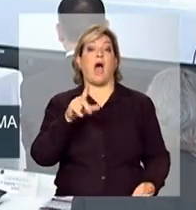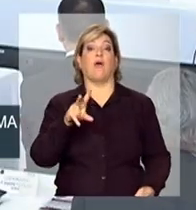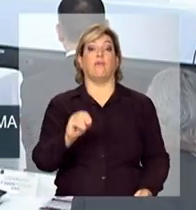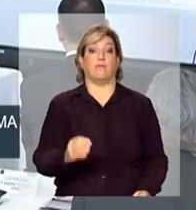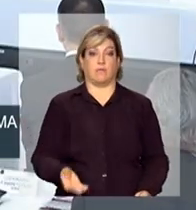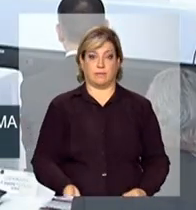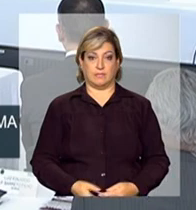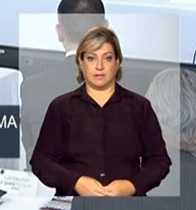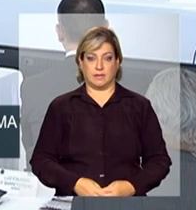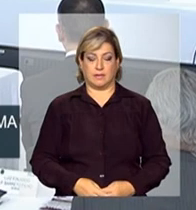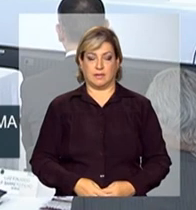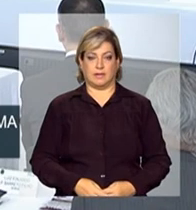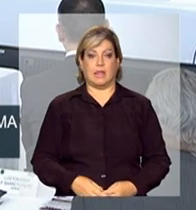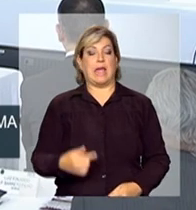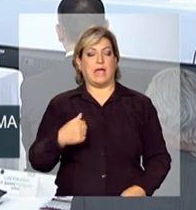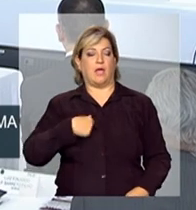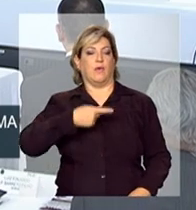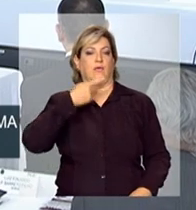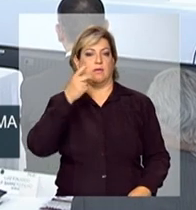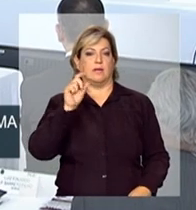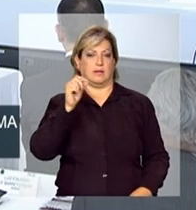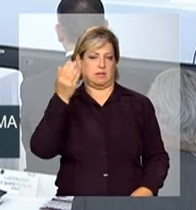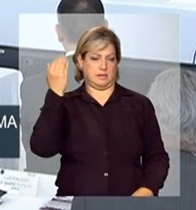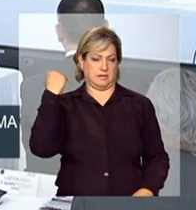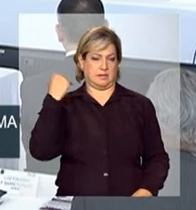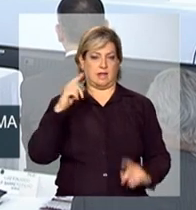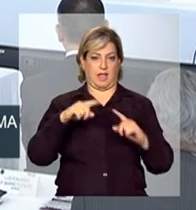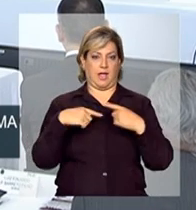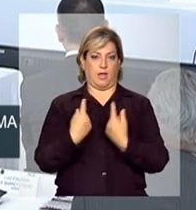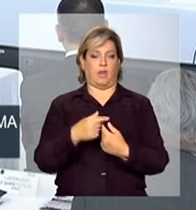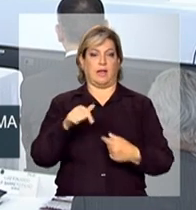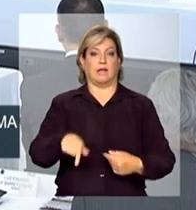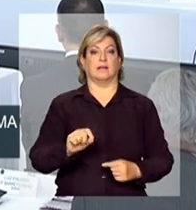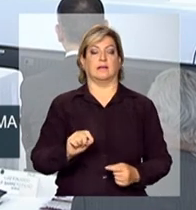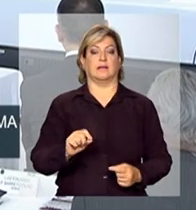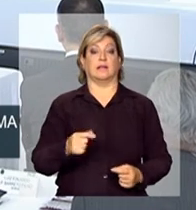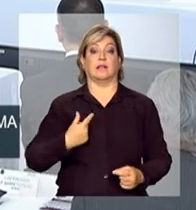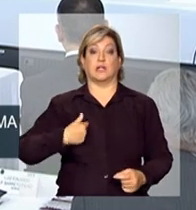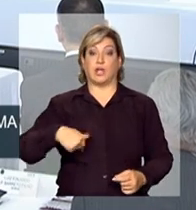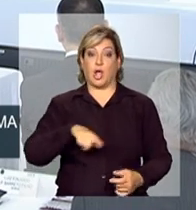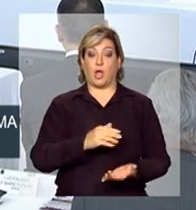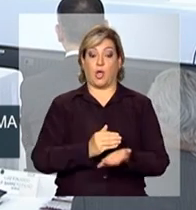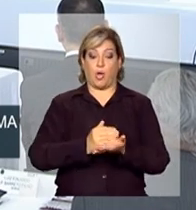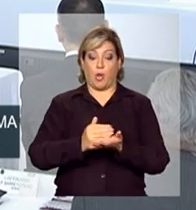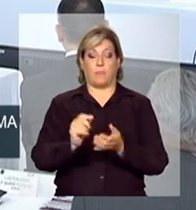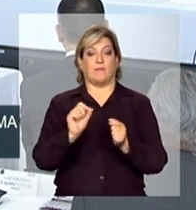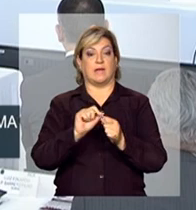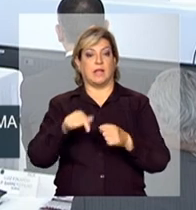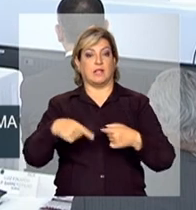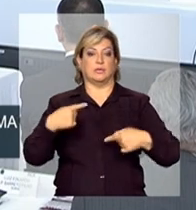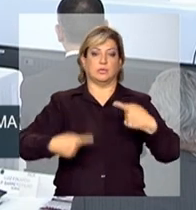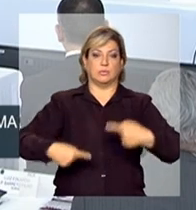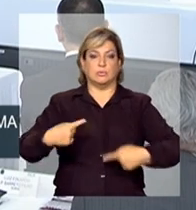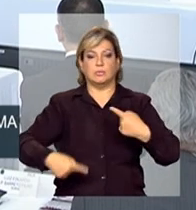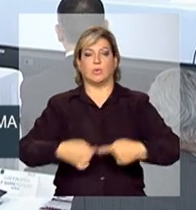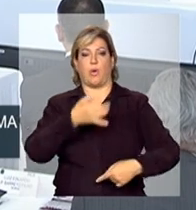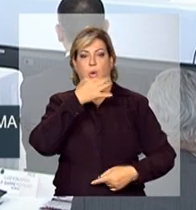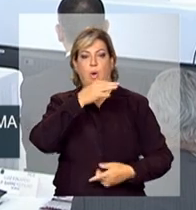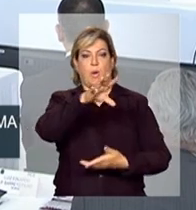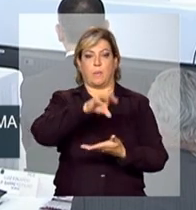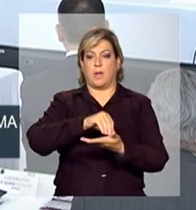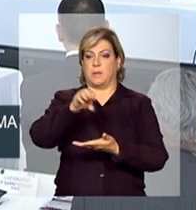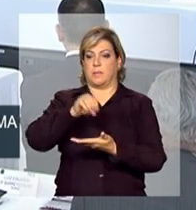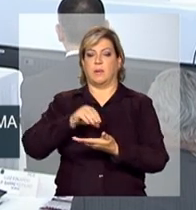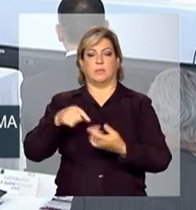Eu disse outro dia, numa reunião aqui, que nós, em princípio, nós estamos fazendo essa discussão no governo, uma discussão,